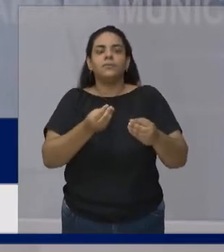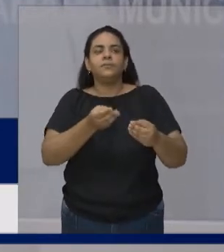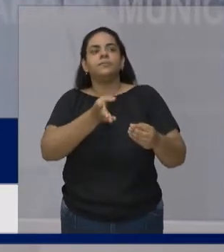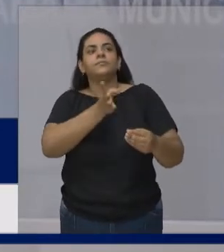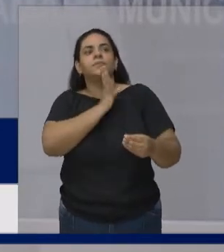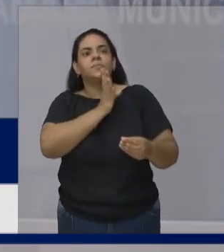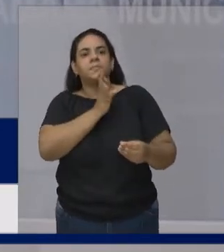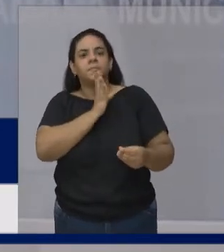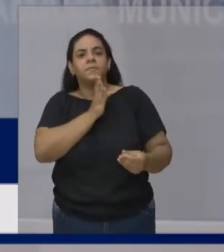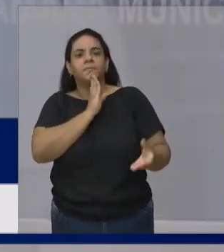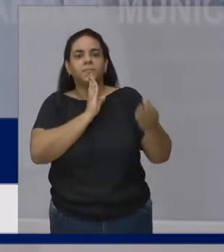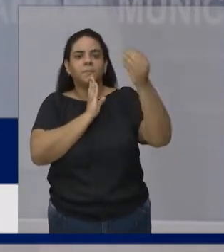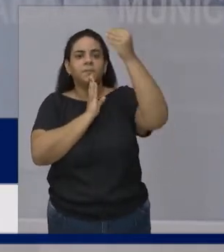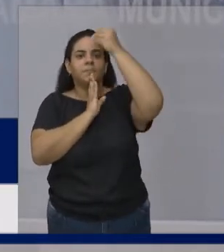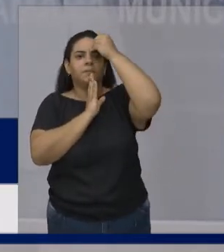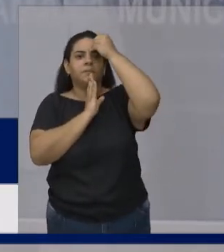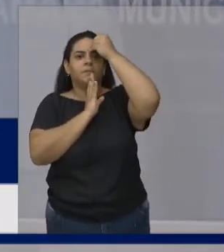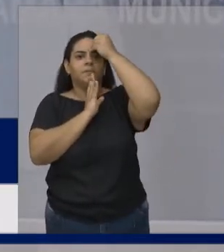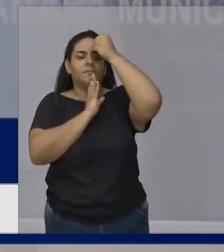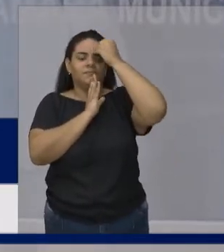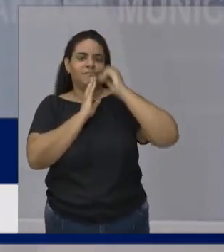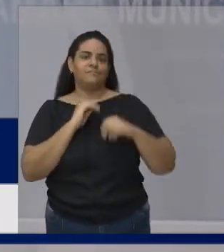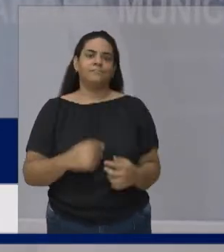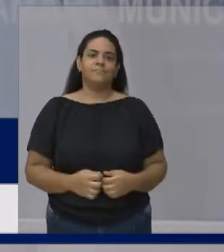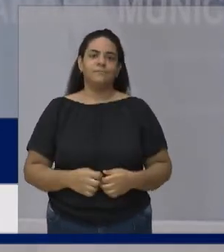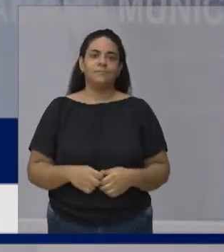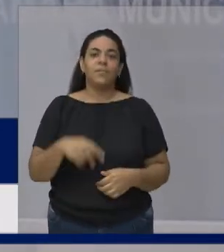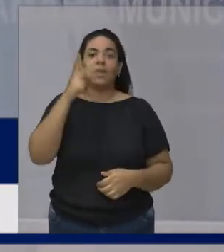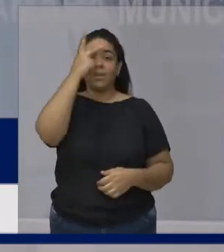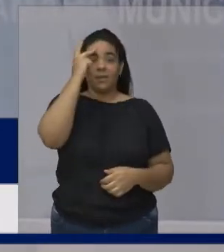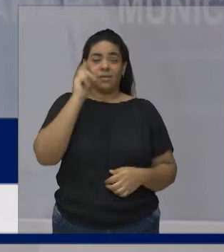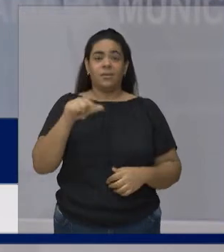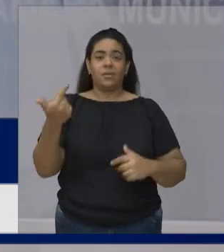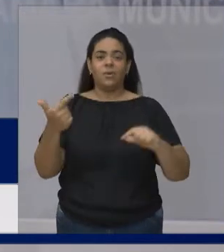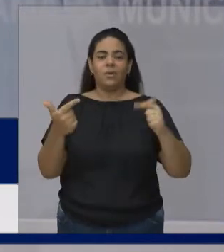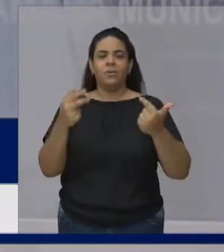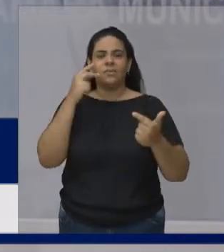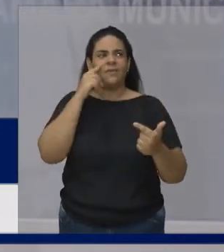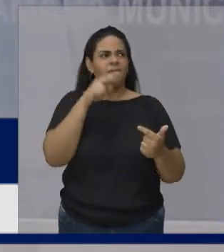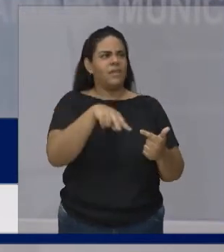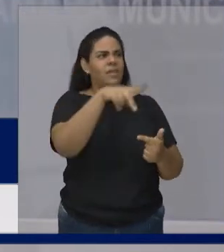Por muitas vezes As pessoas não sabem Como tratar uma pessoa Com deficiência